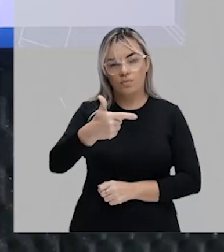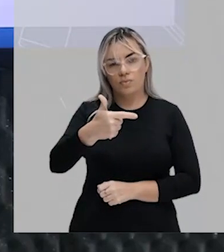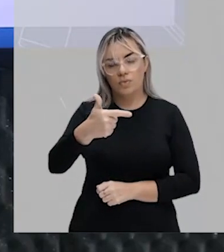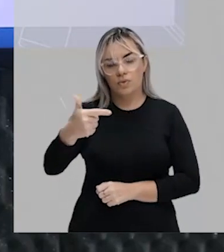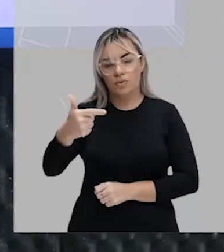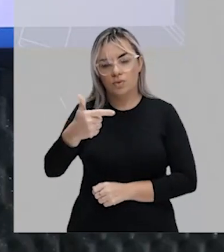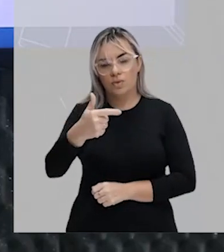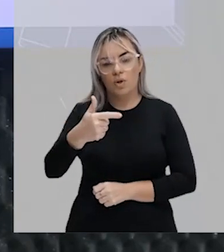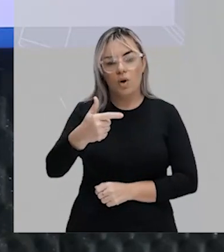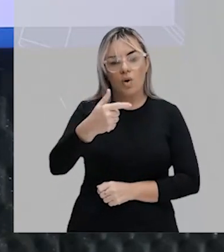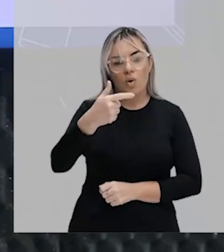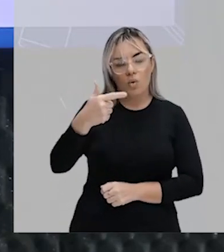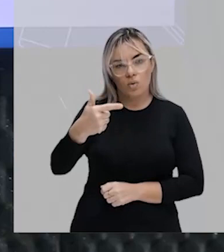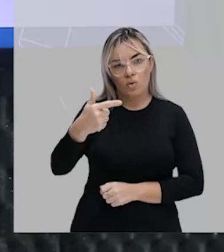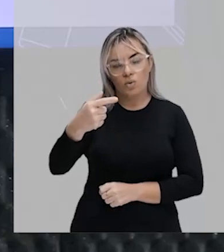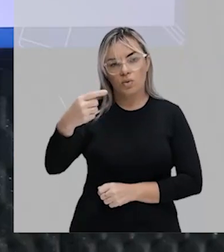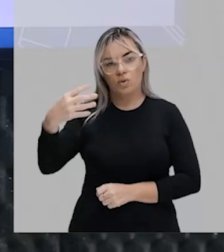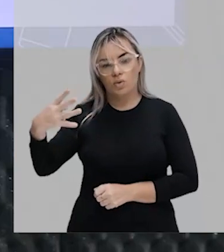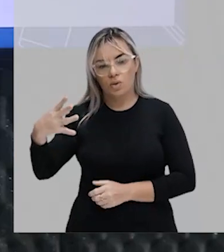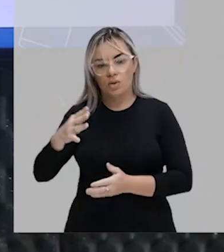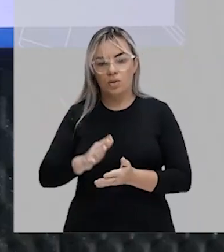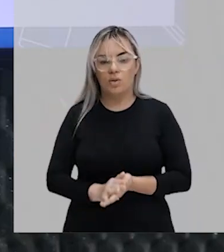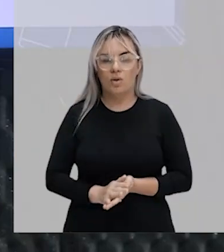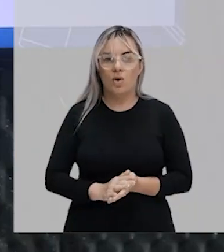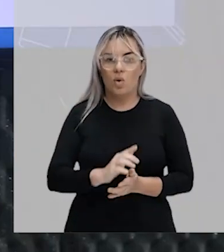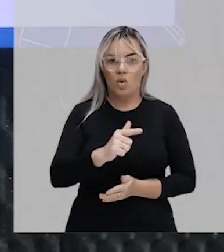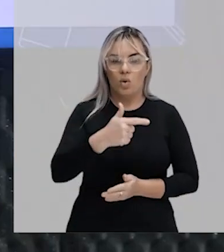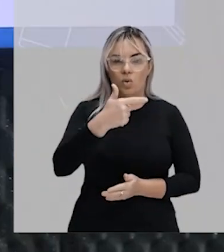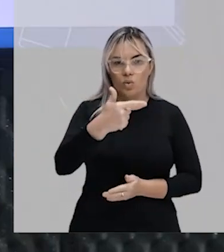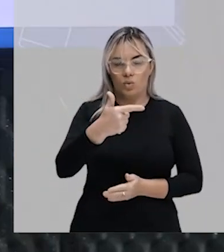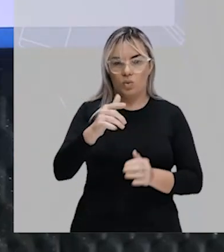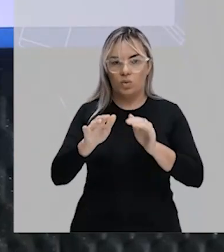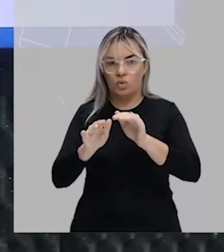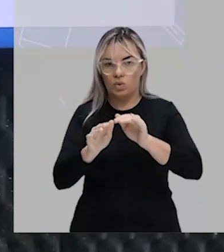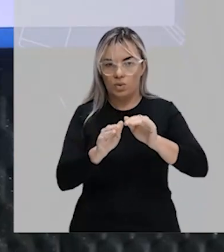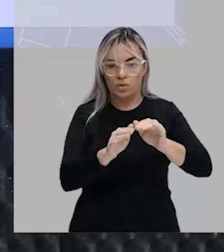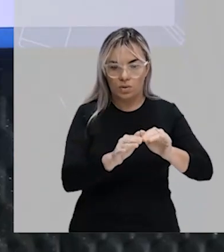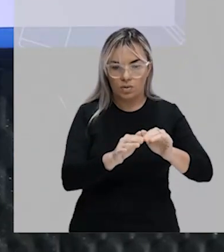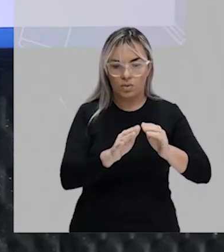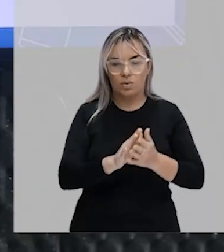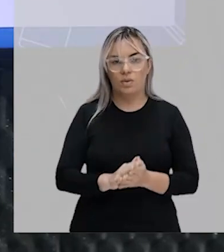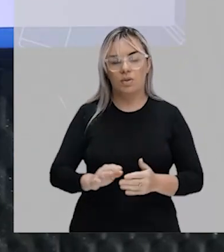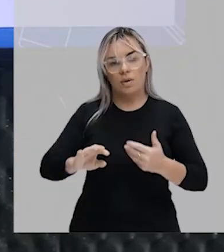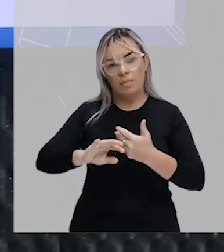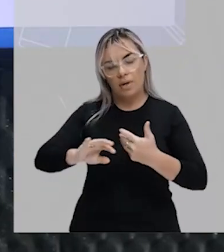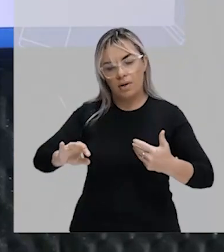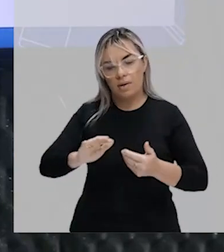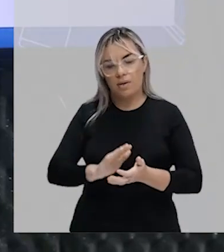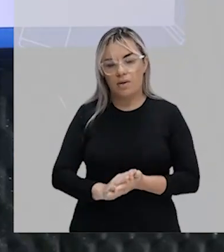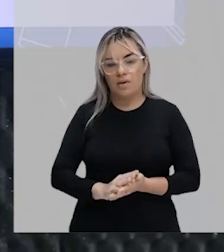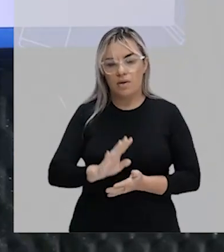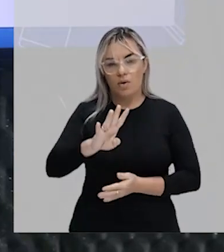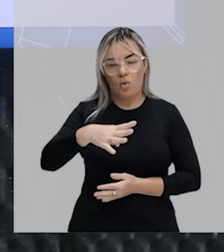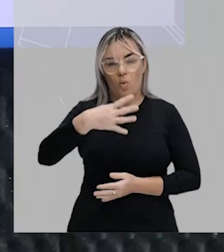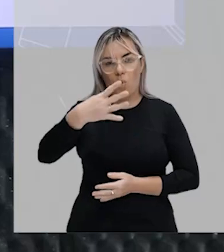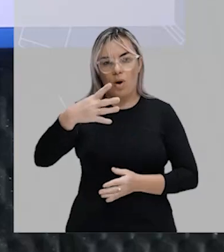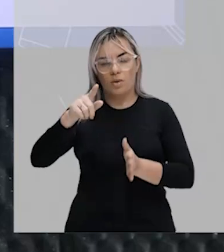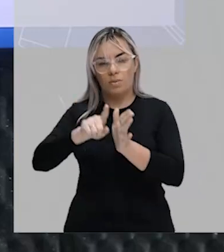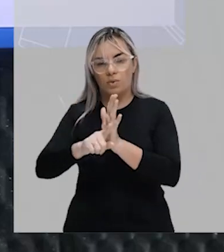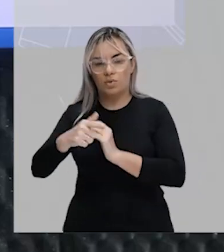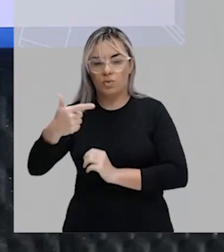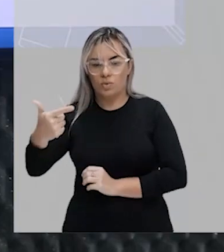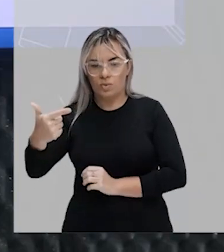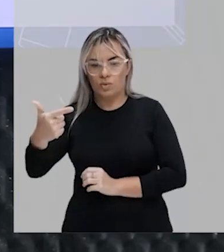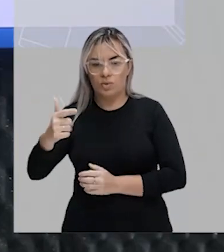e aí ficaria, você guardaria esse dois aqui, tá, deixaria ele guardadinho e faria a conta. 4 menos 2. Quanto dá